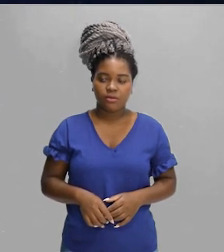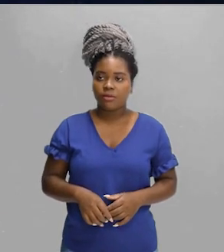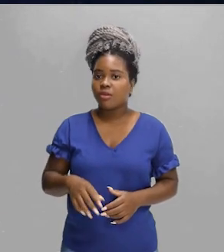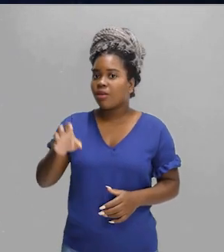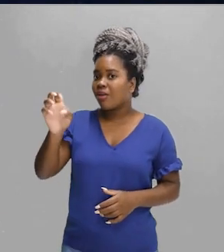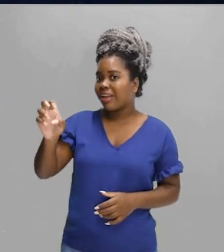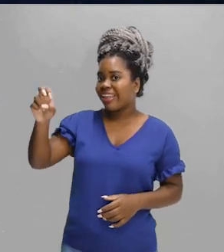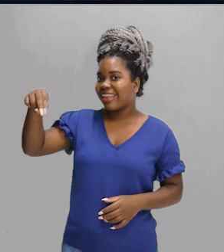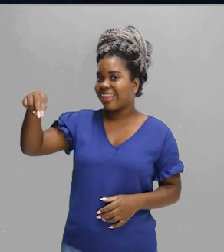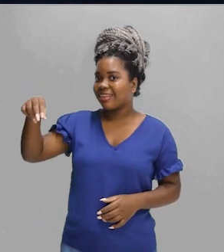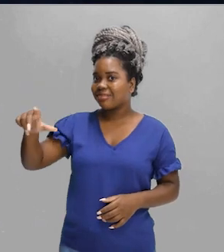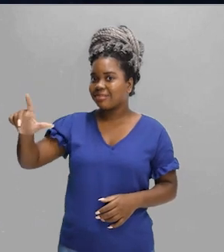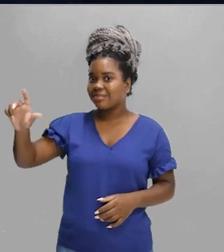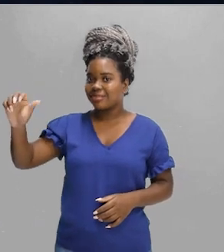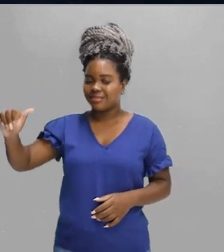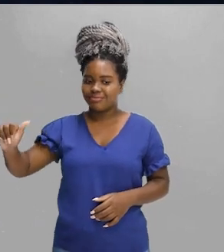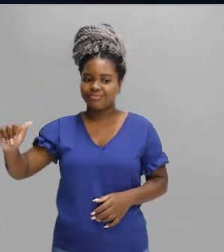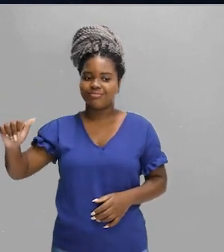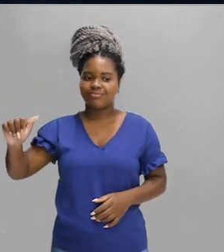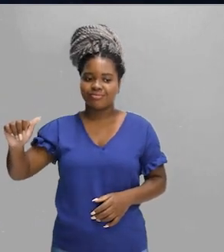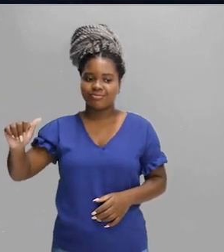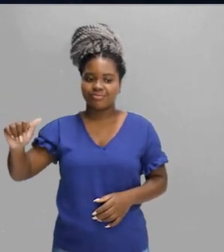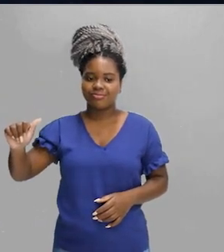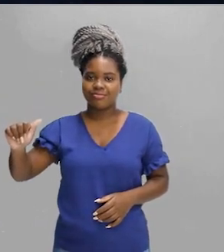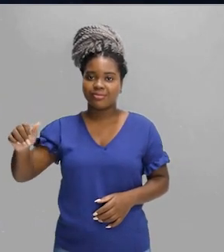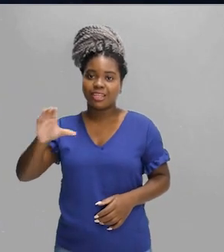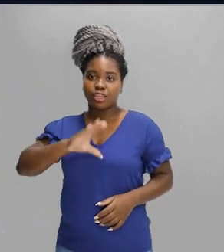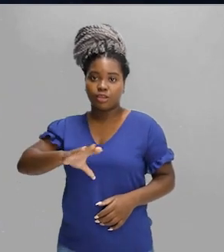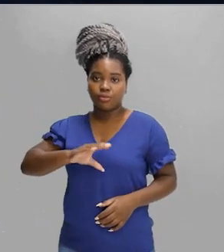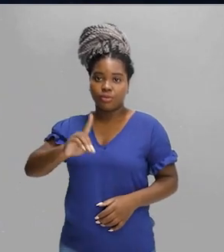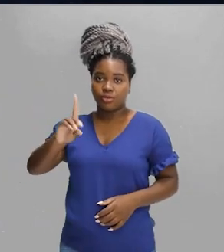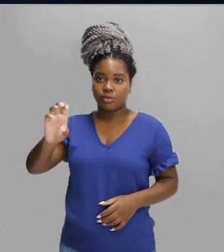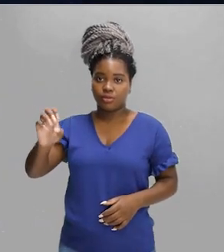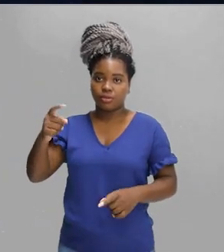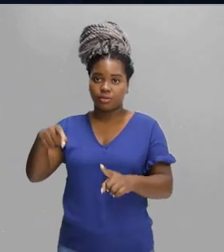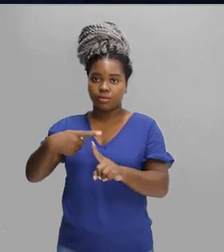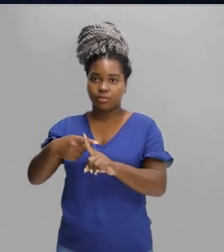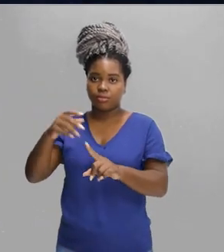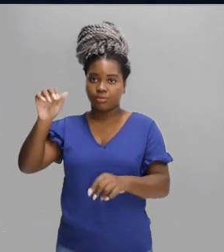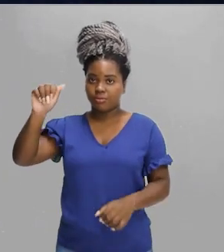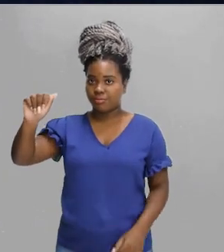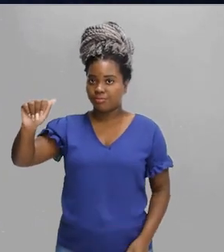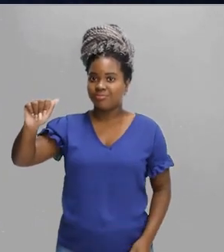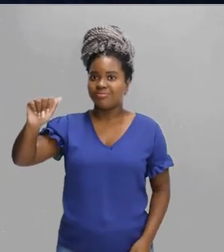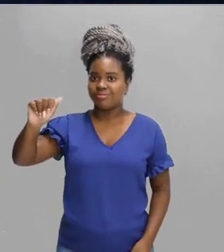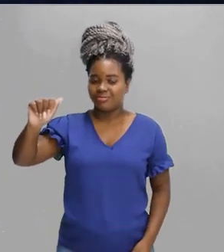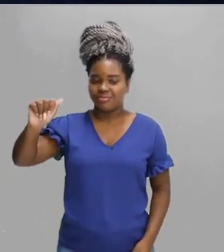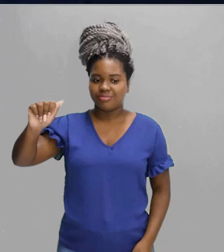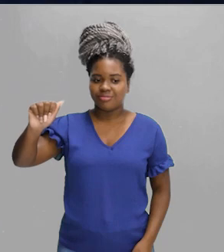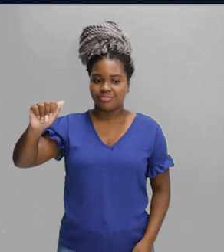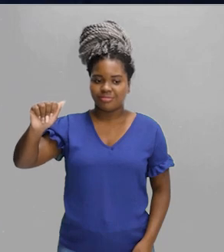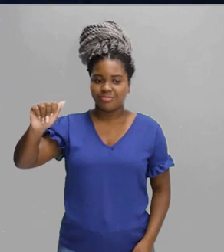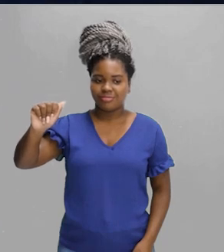contração aqui? De mais la, em português, de mais a, que é da. Então, de lá.